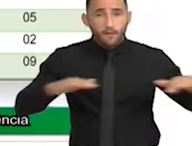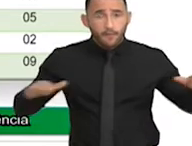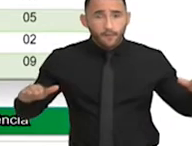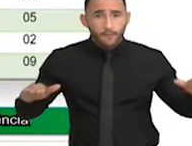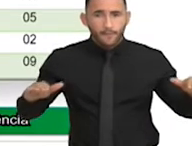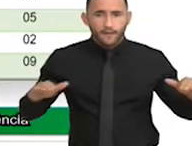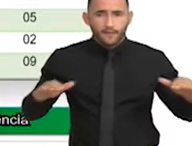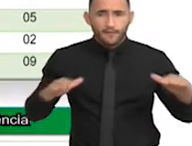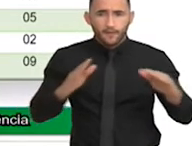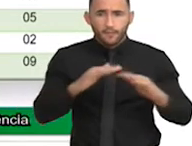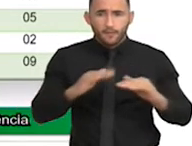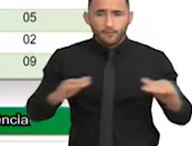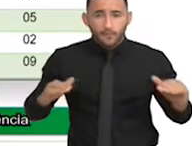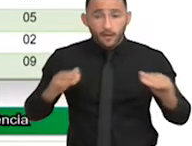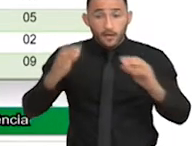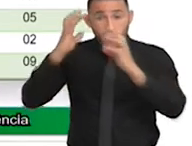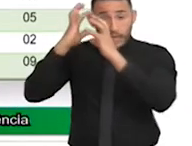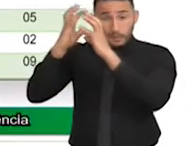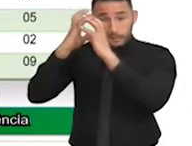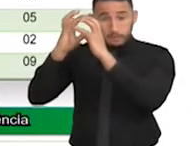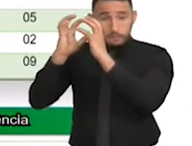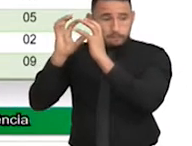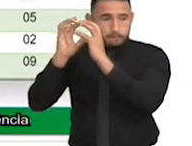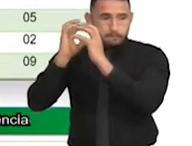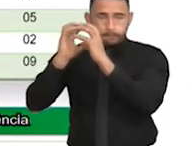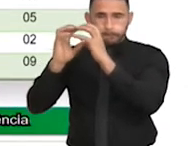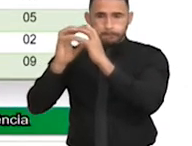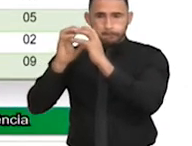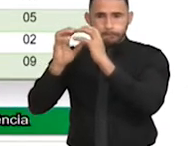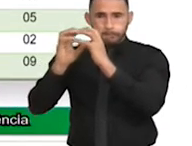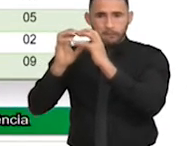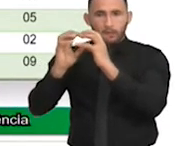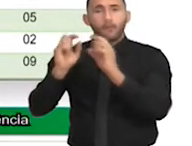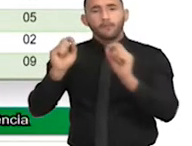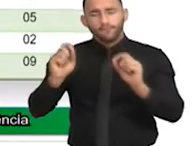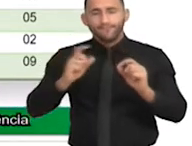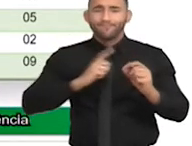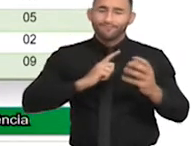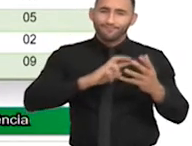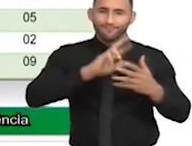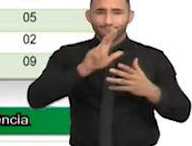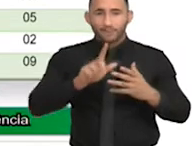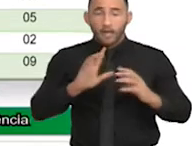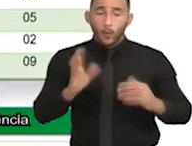e deficiência intelectual, 295, surdez, 2, autismo,